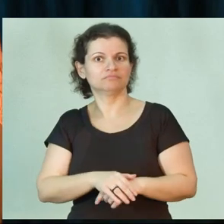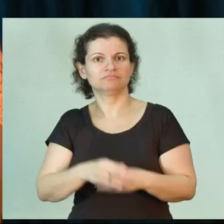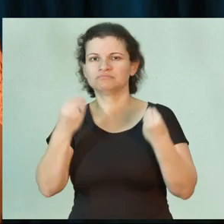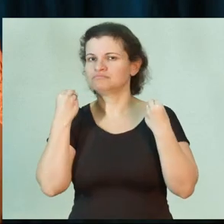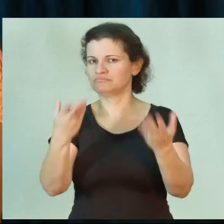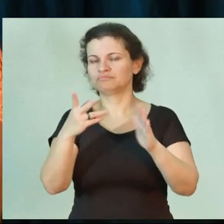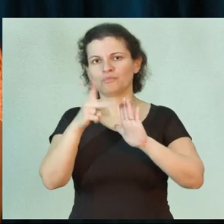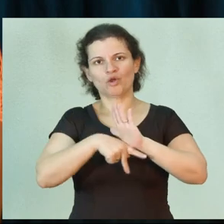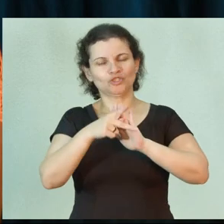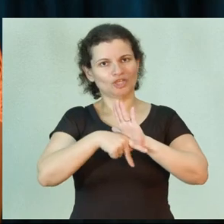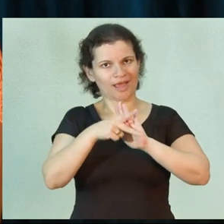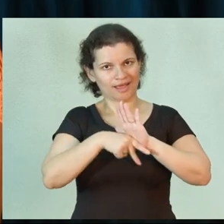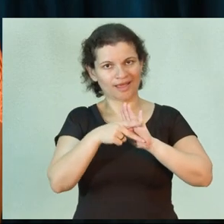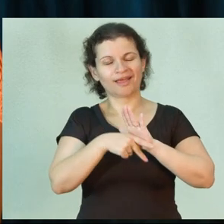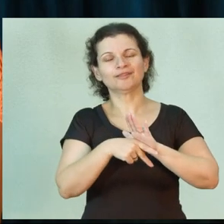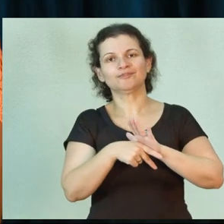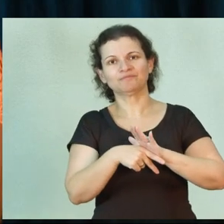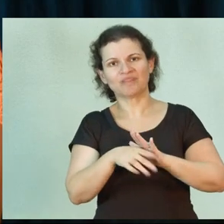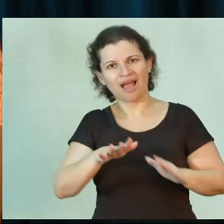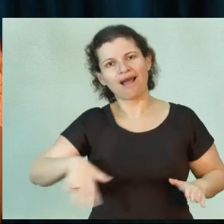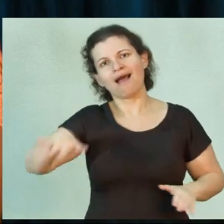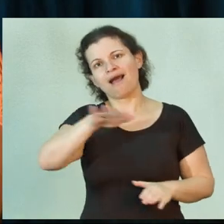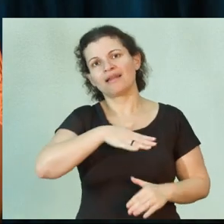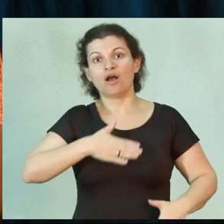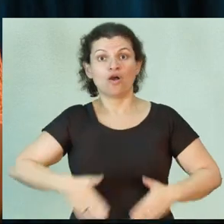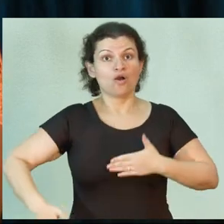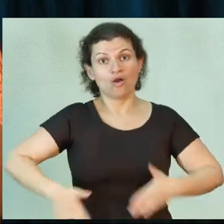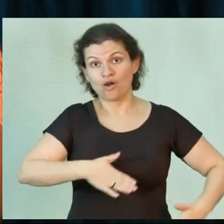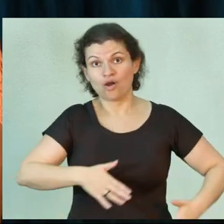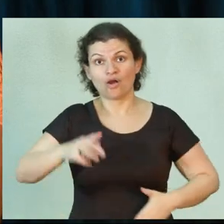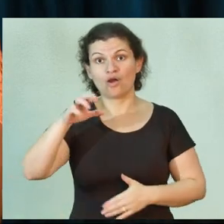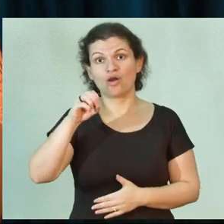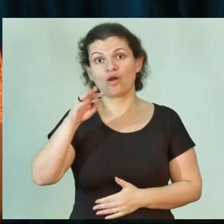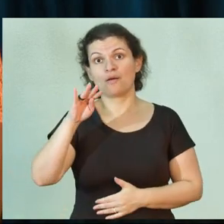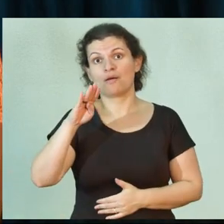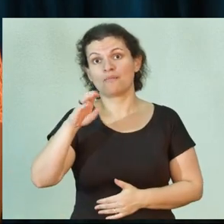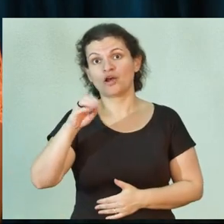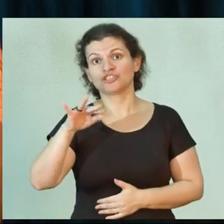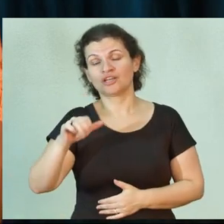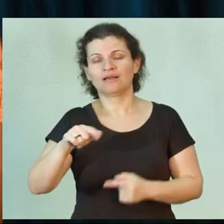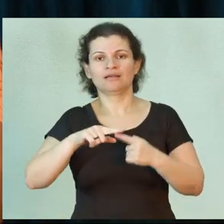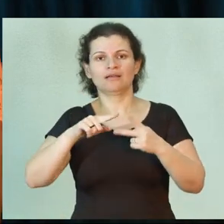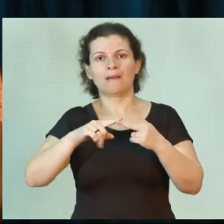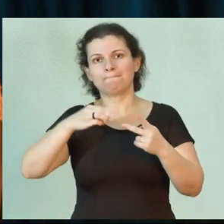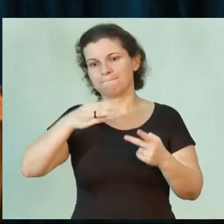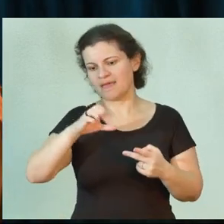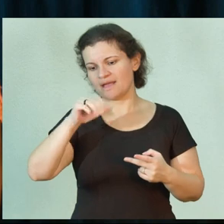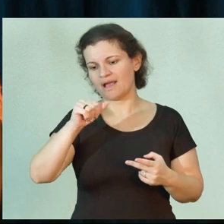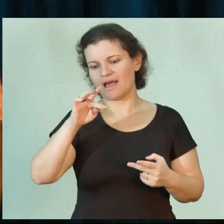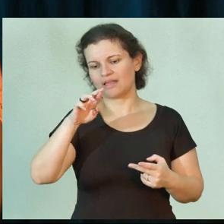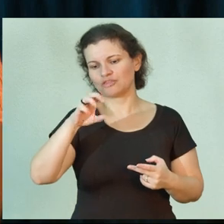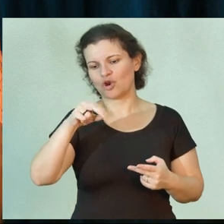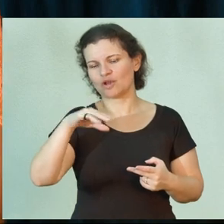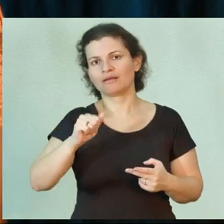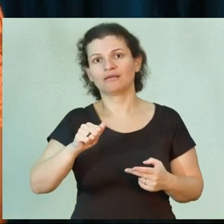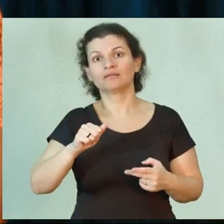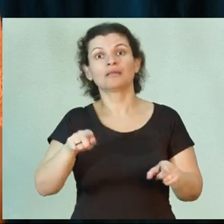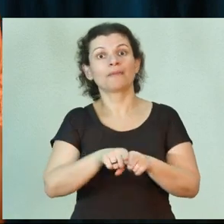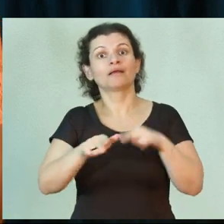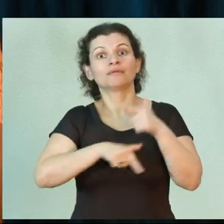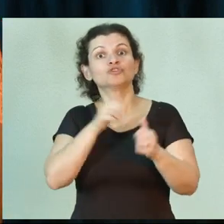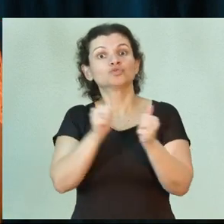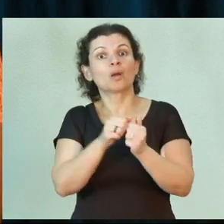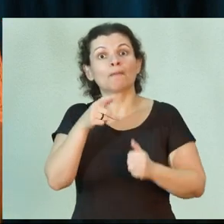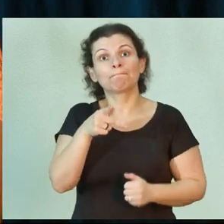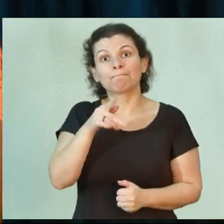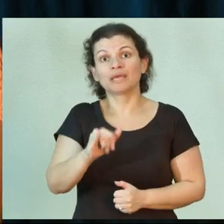Oferecemos projetos na área de robótica, mecatrônica, trabalhamos junto com o PIBIC, no ensino médio